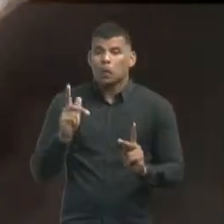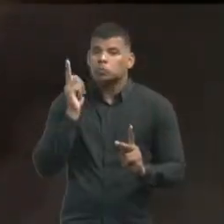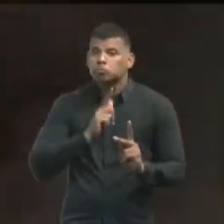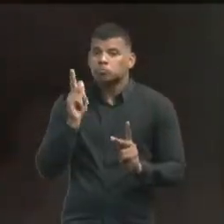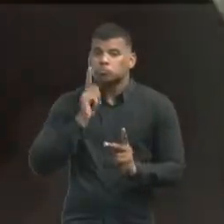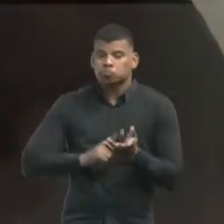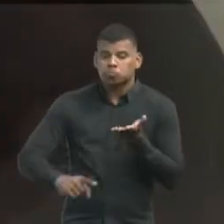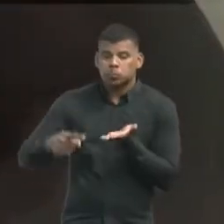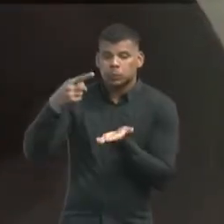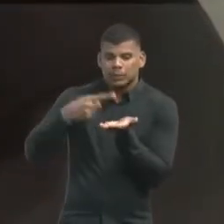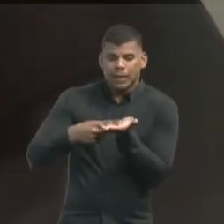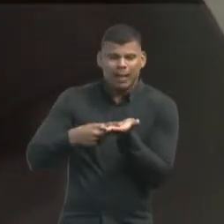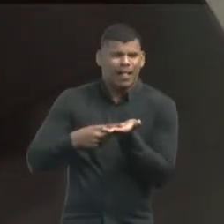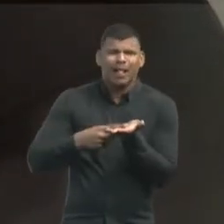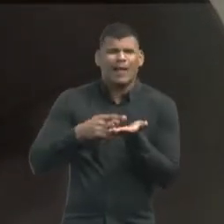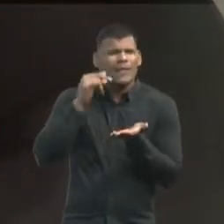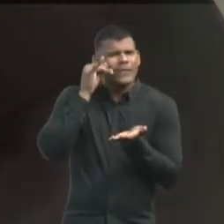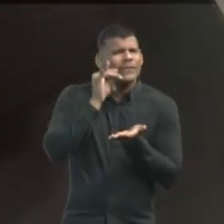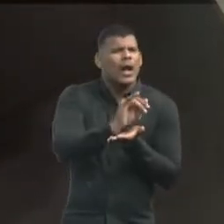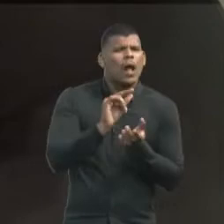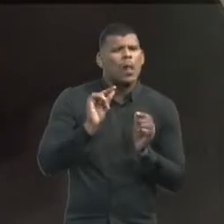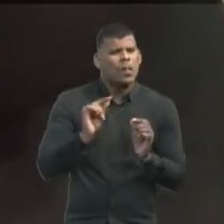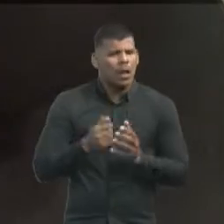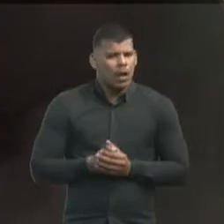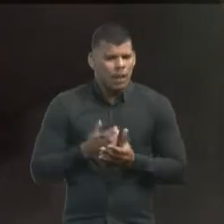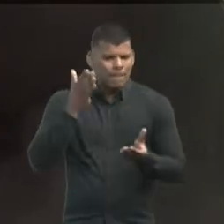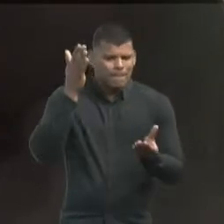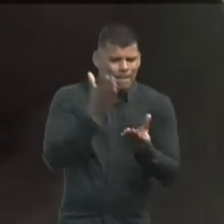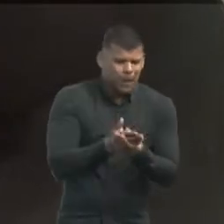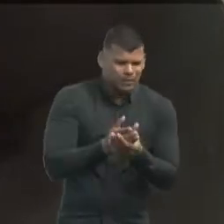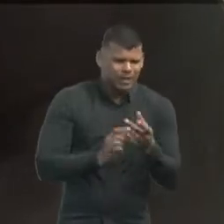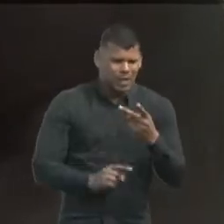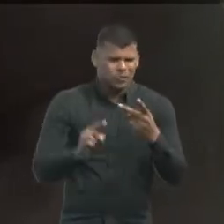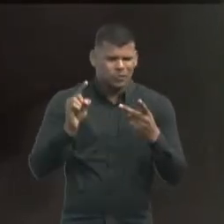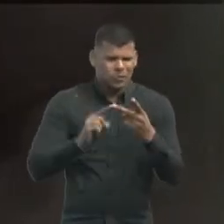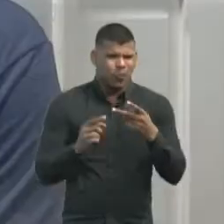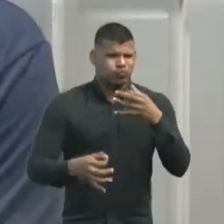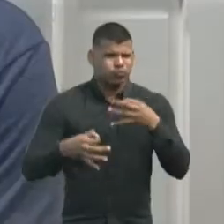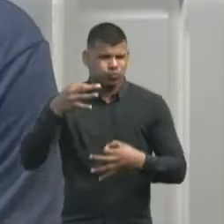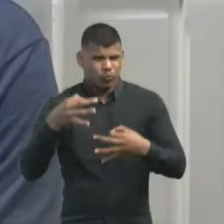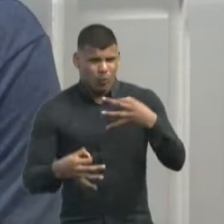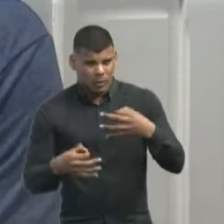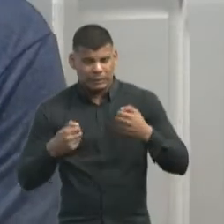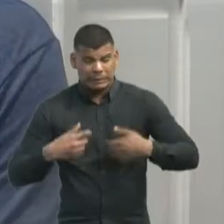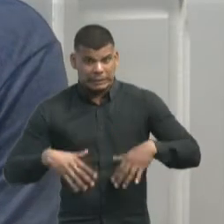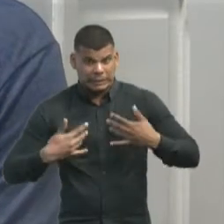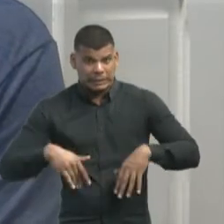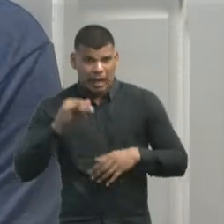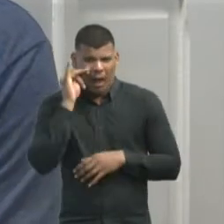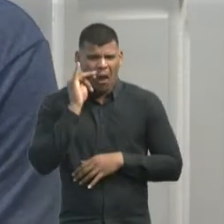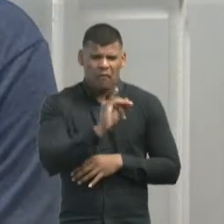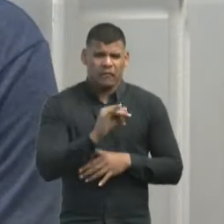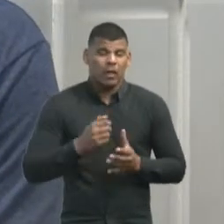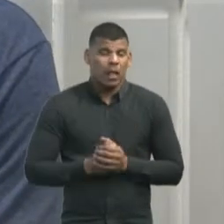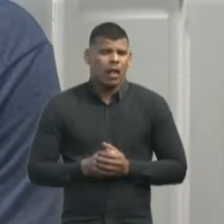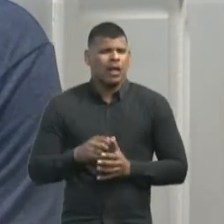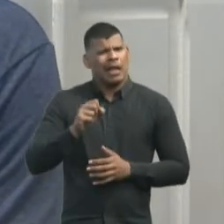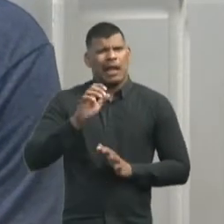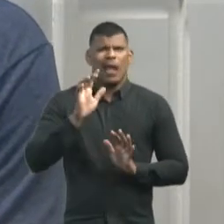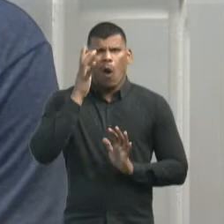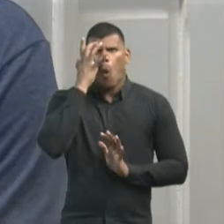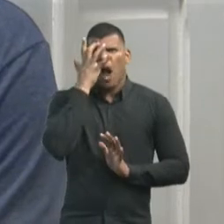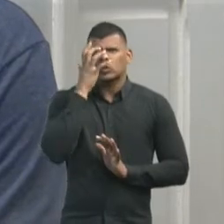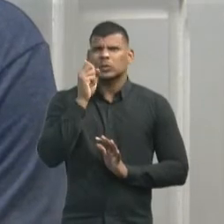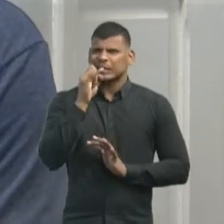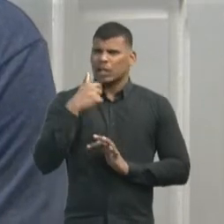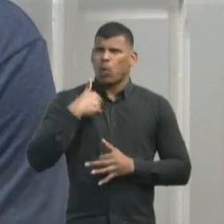sem a necessidade de processos e sentenças judiciais. Se eu fosse fazer isso pela injustiça mesmo, ia durar de seis